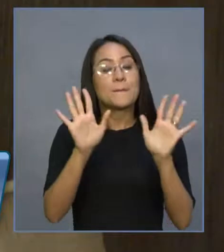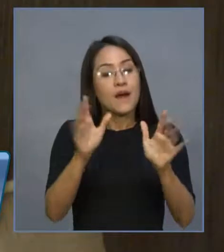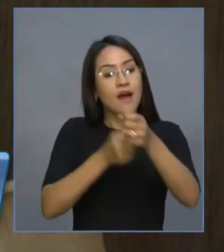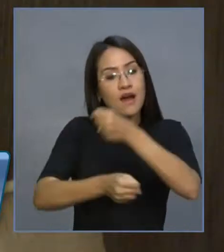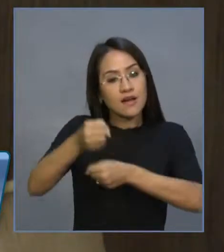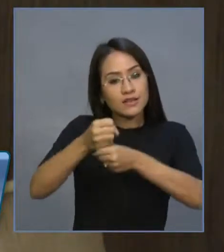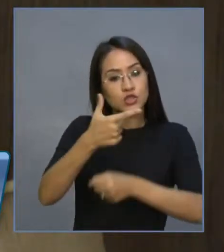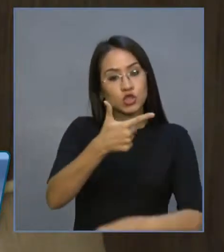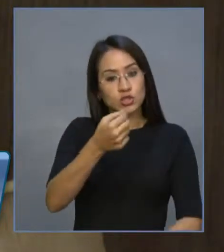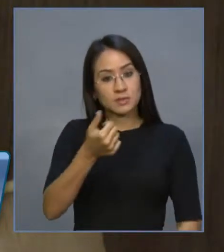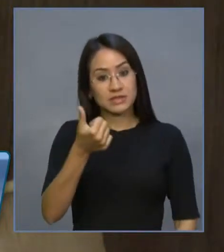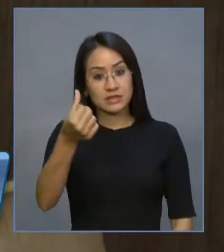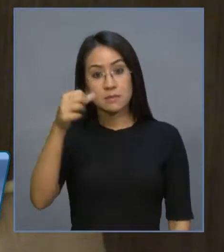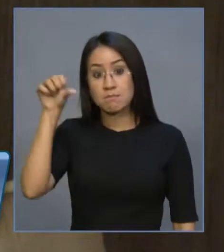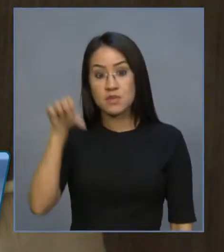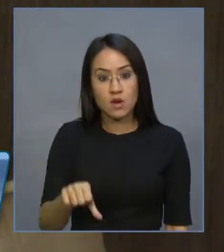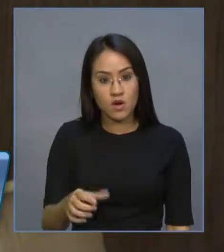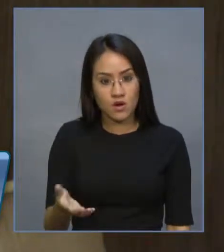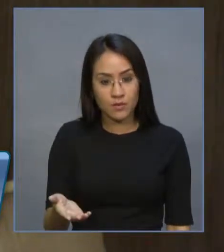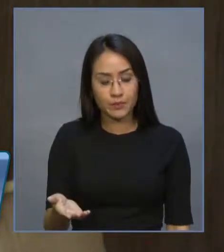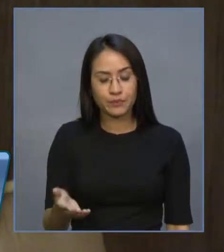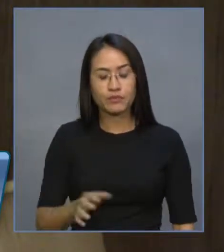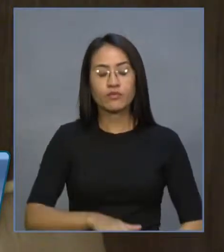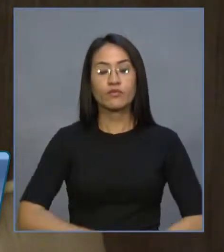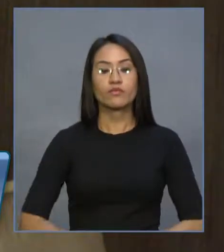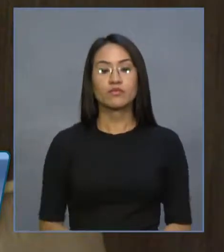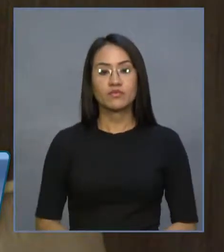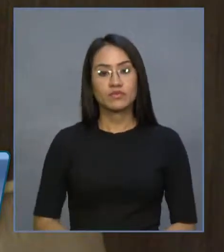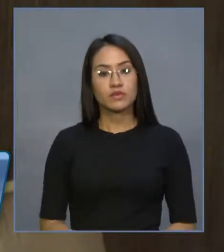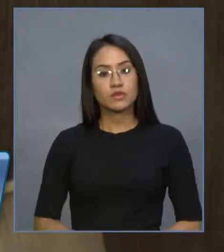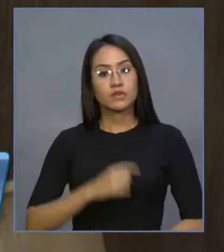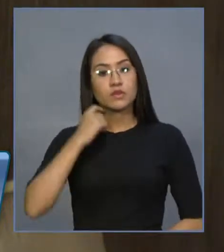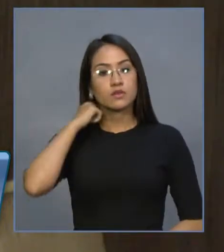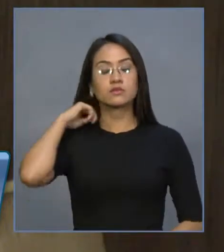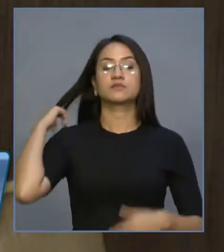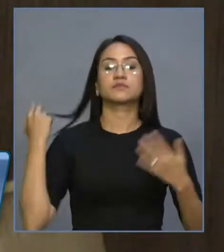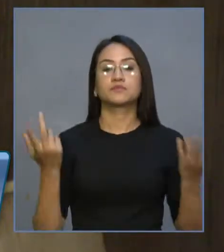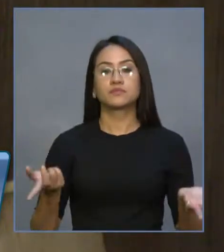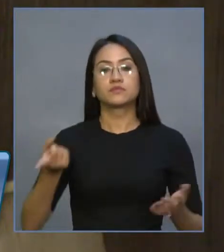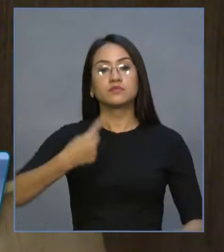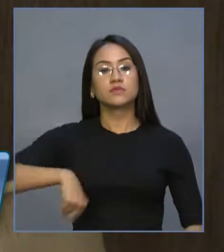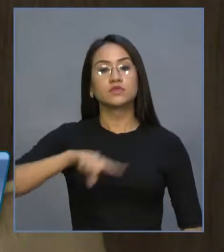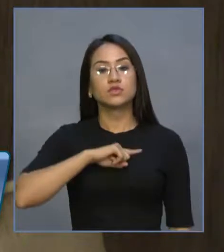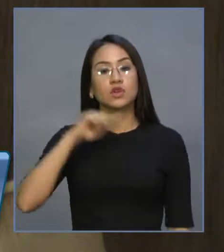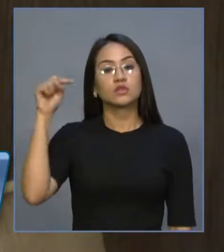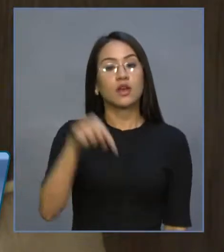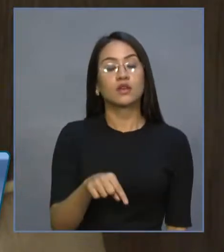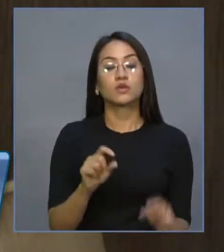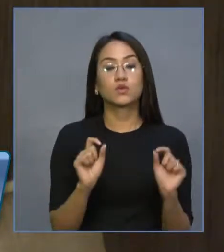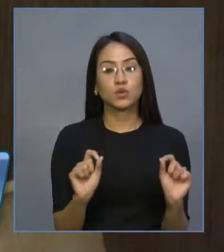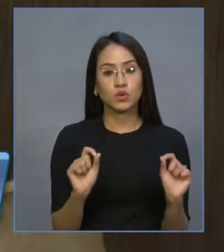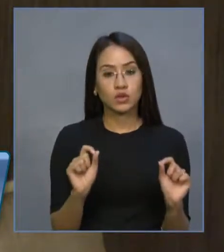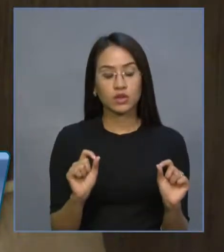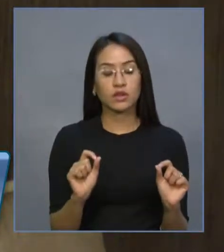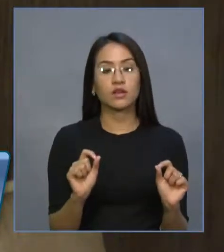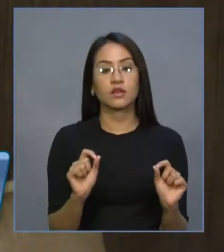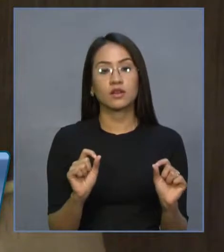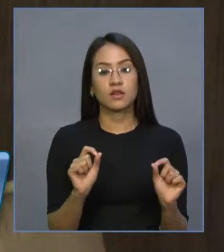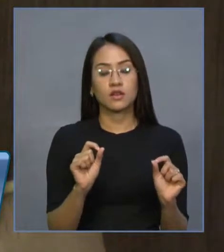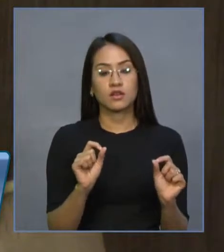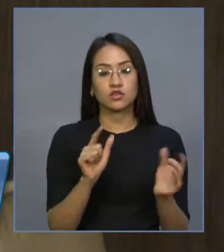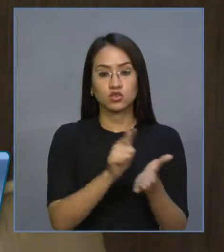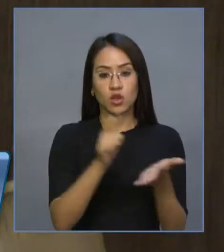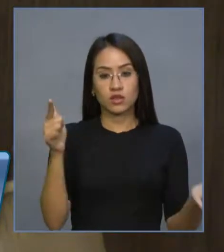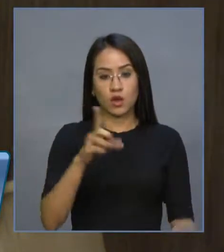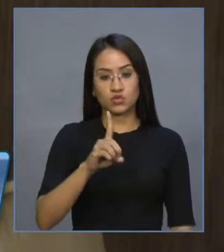mais de 2 mil postos de trabalho fechados. E nós estamos aqui com a matéria de capa do Diário Nordeste de